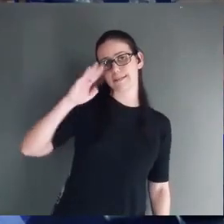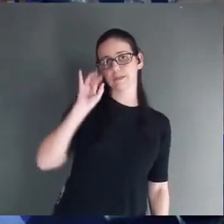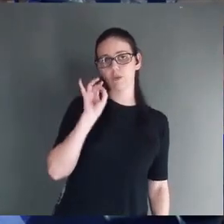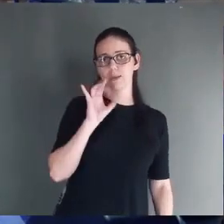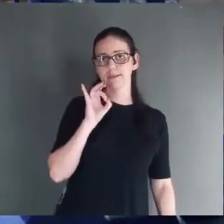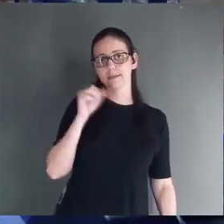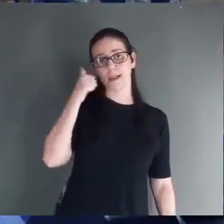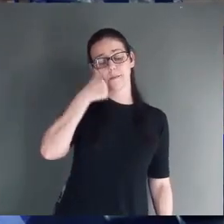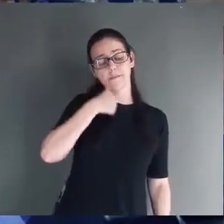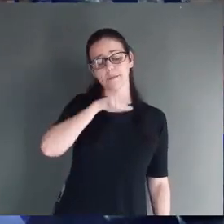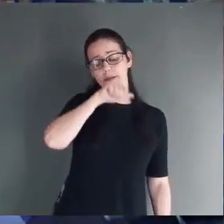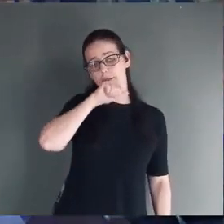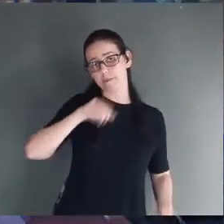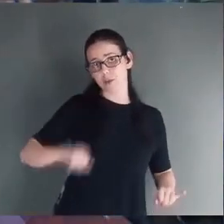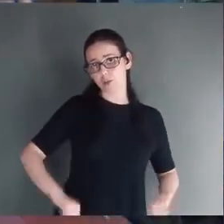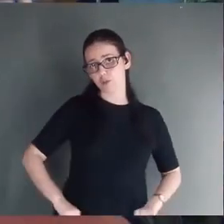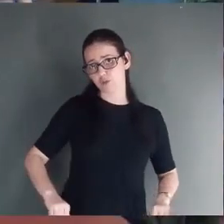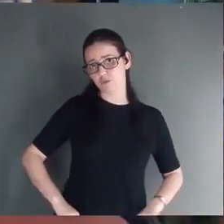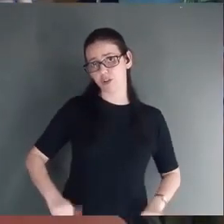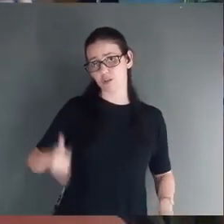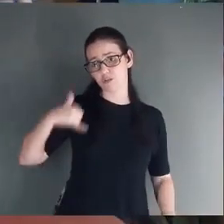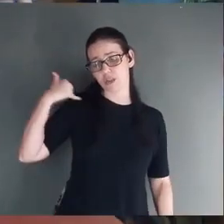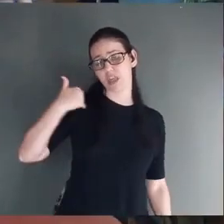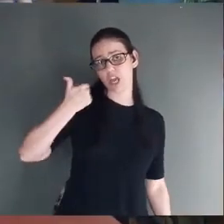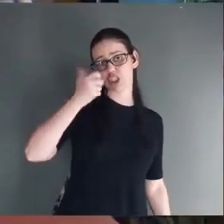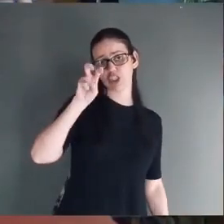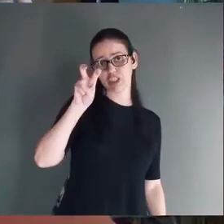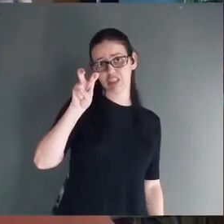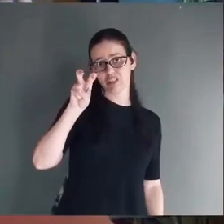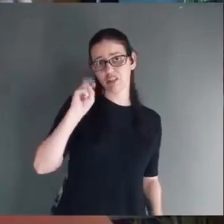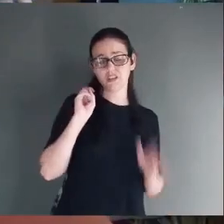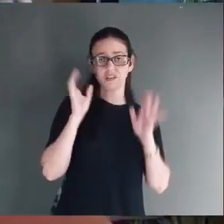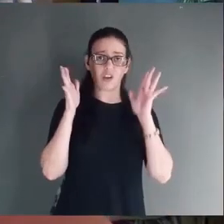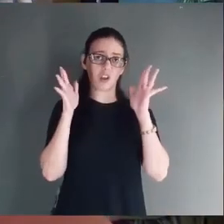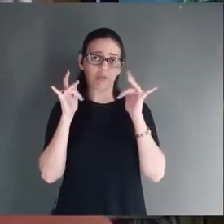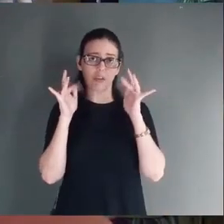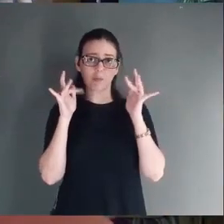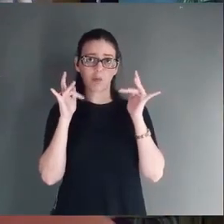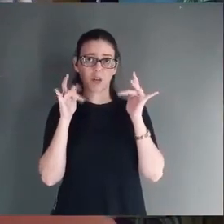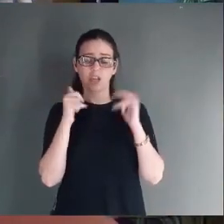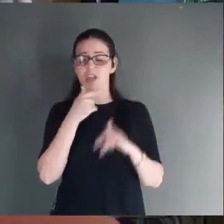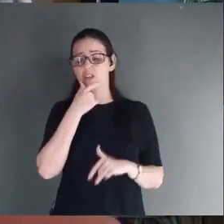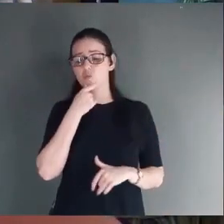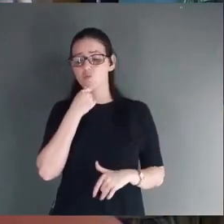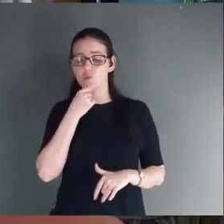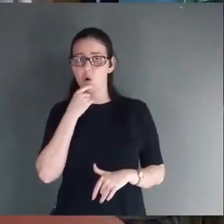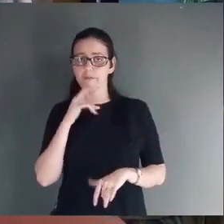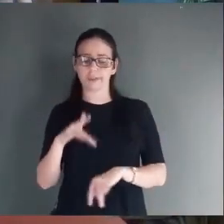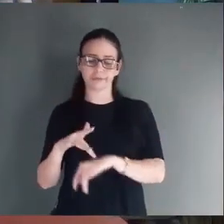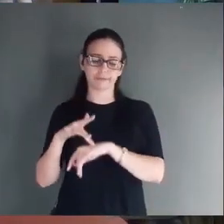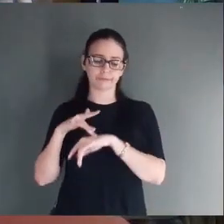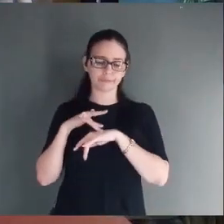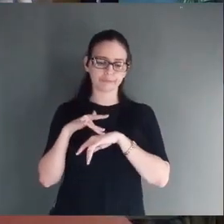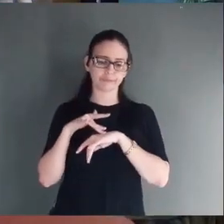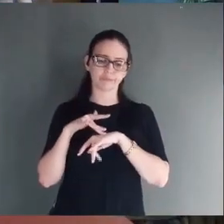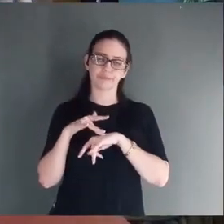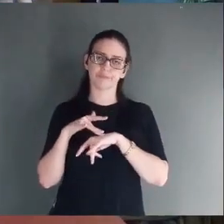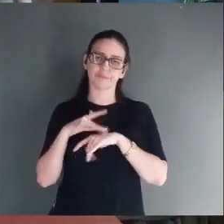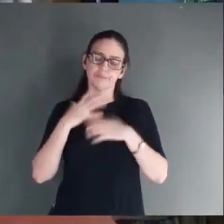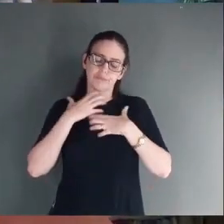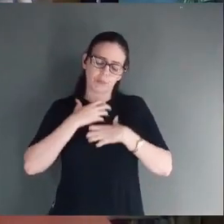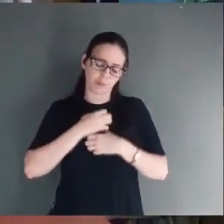sofreu. Aos quinze anos. tive um namorado. me decepcionou. Ah pastor. complicado.